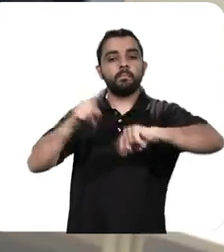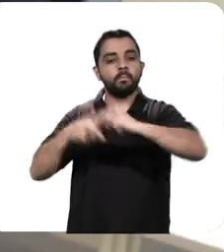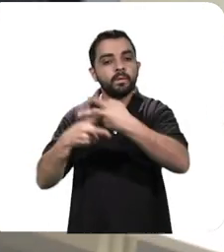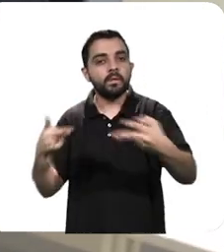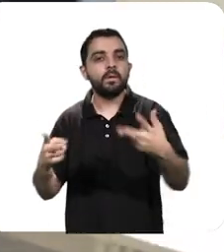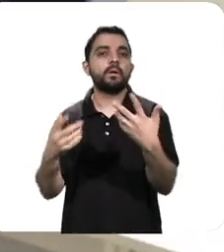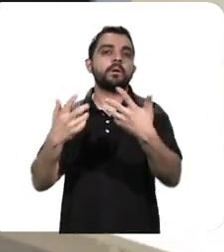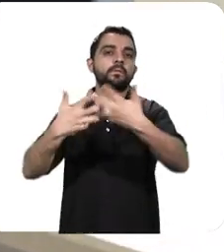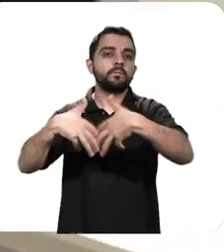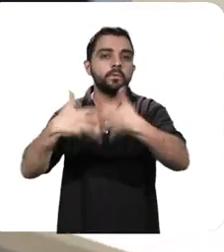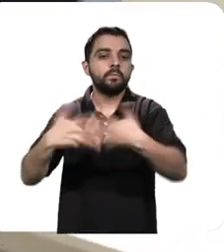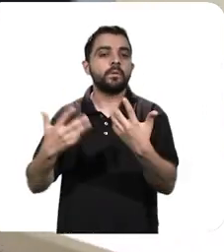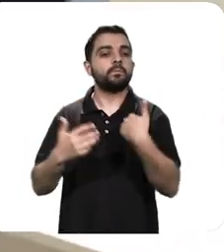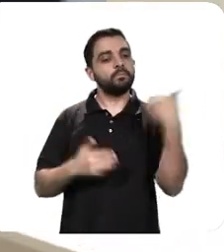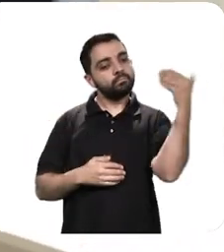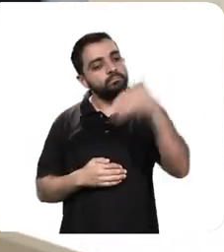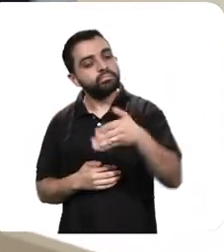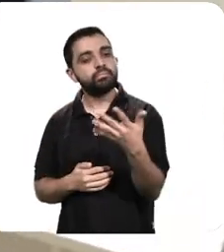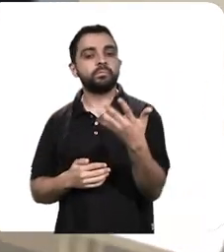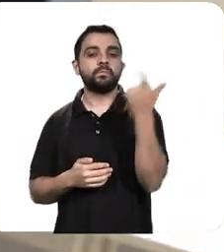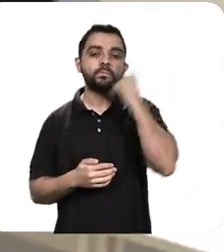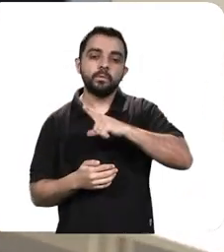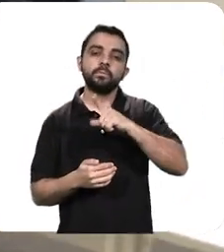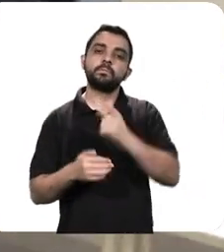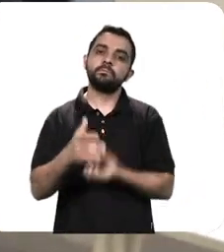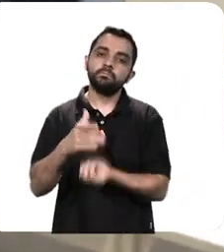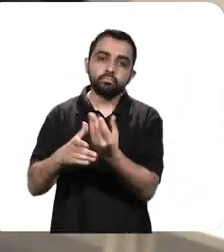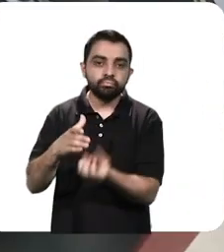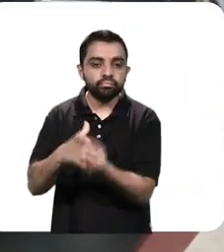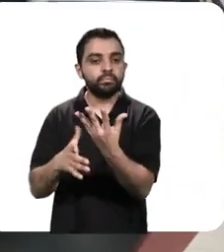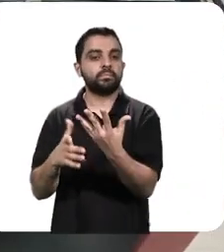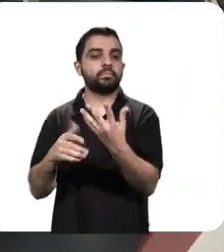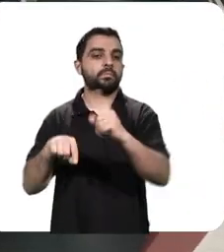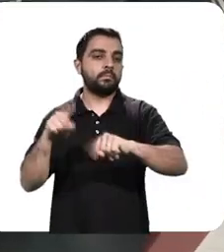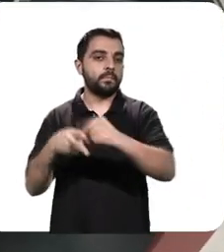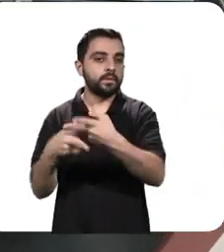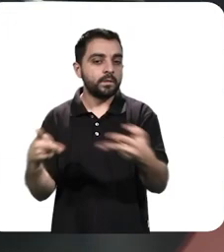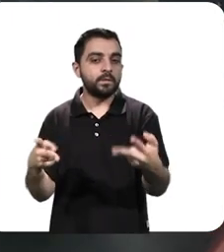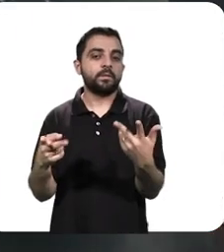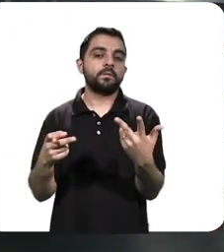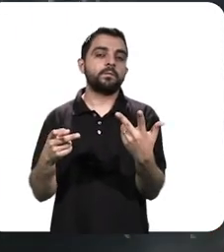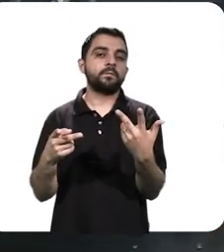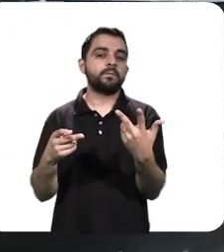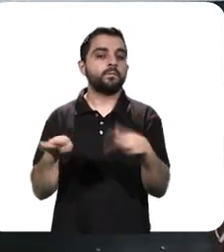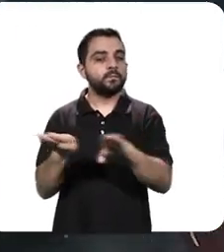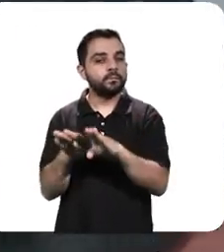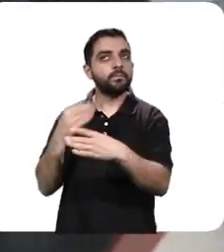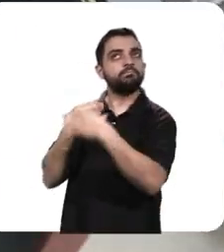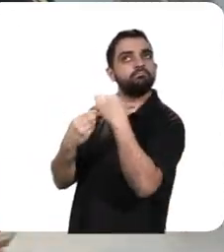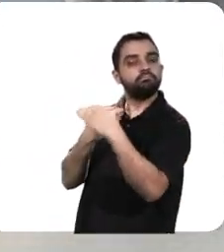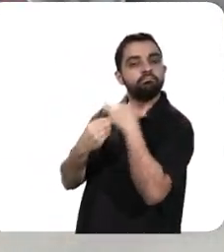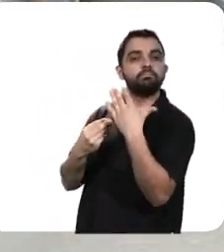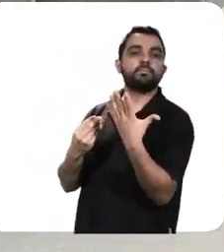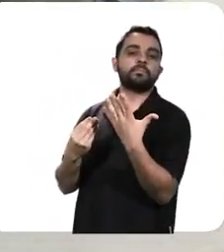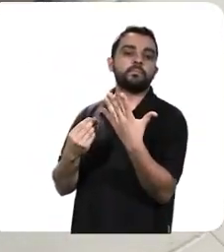os materiais necessários para que eu possa desenvolver o produto e todo o auxílio,